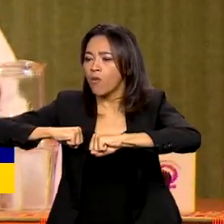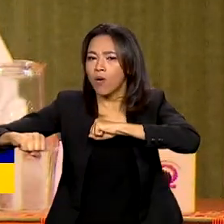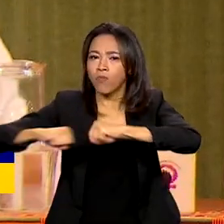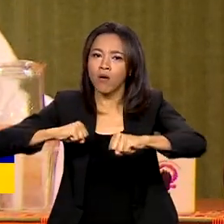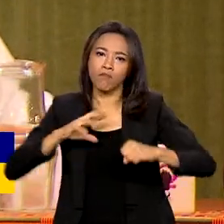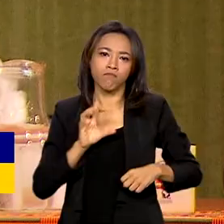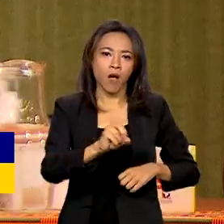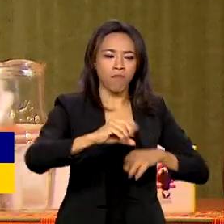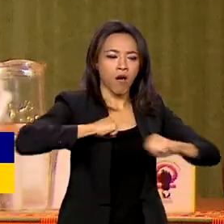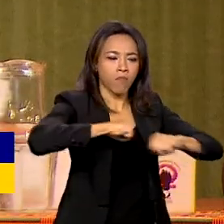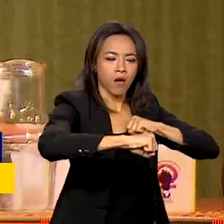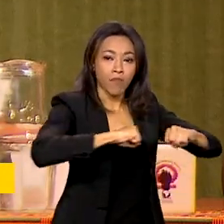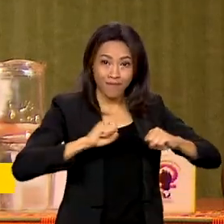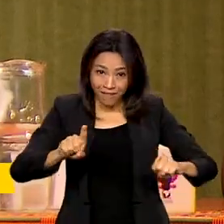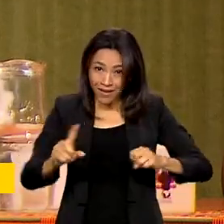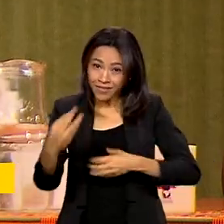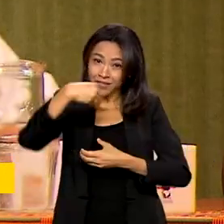estar no parlamento é muito importante.